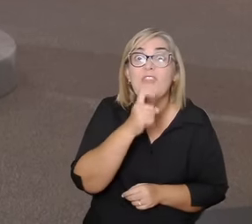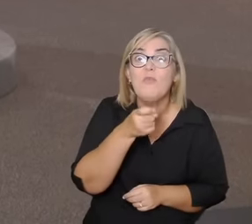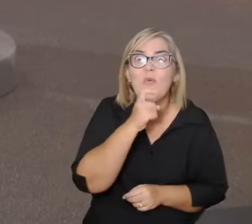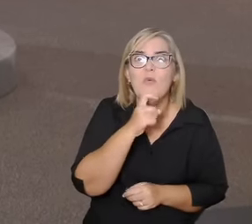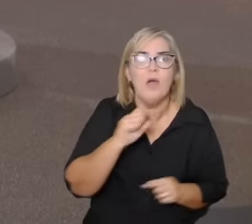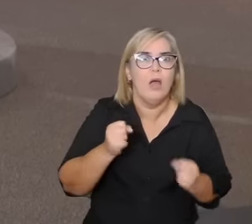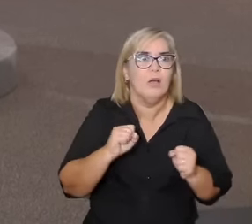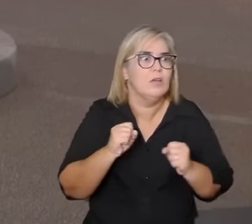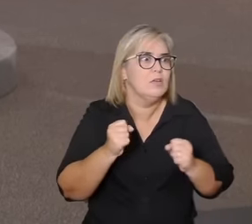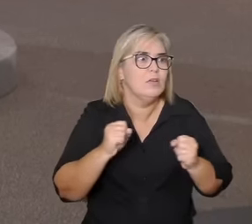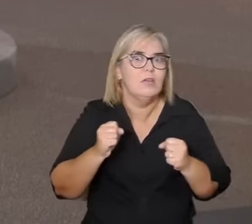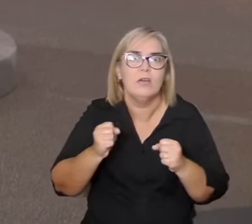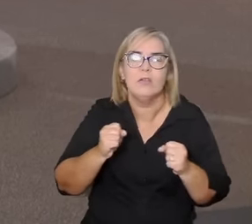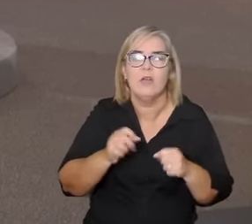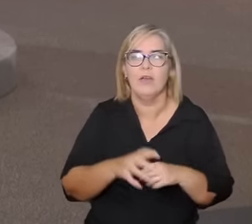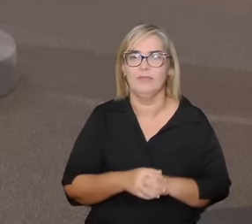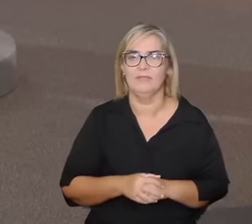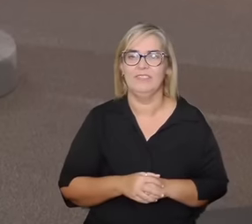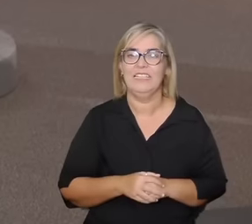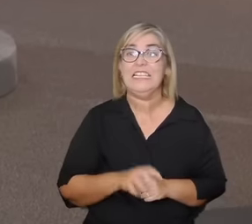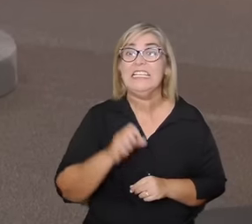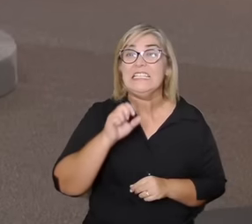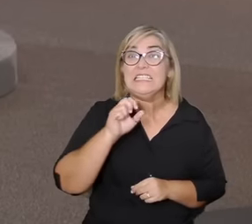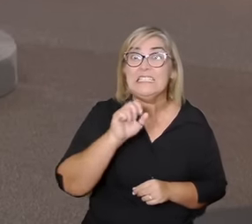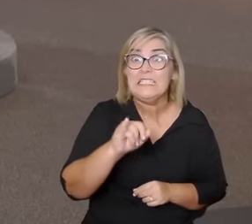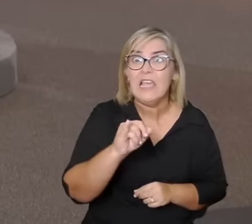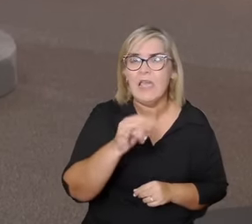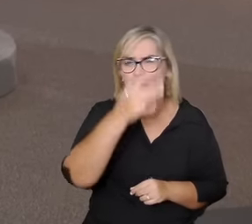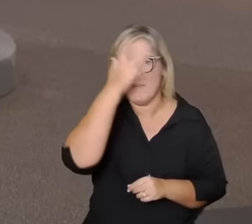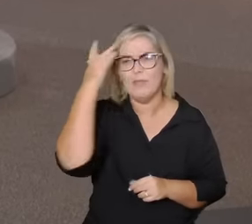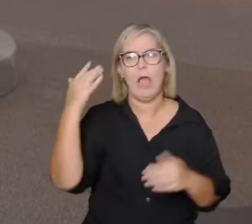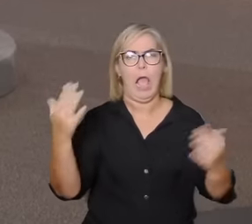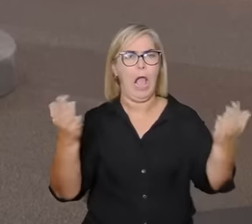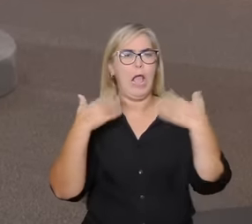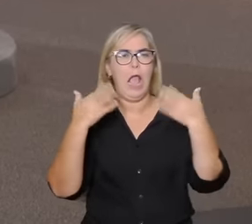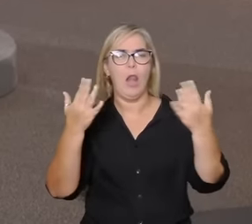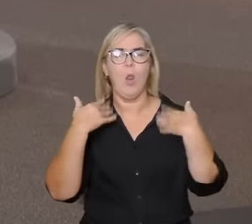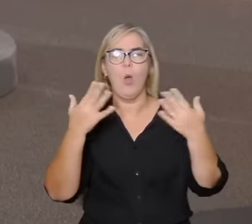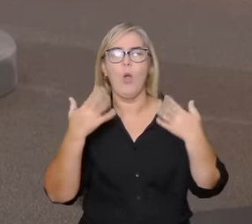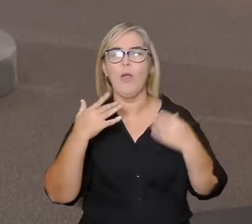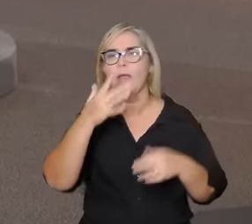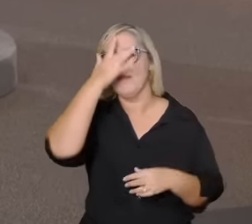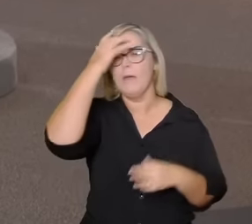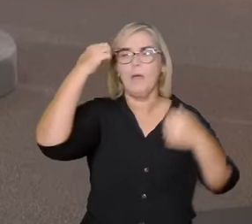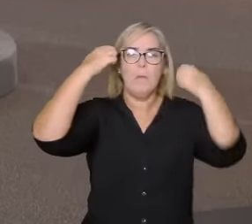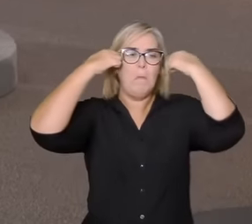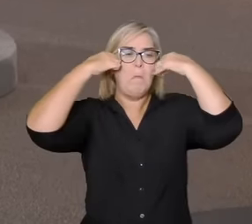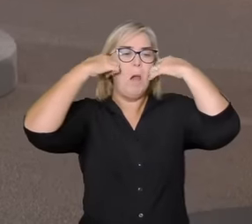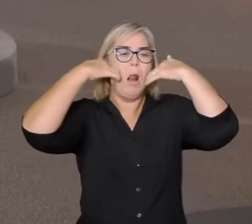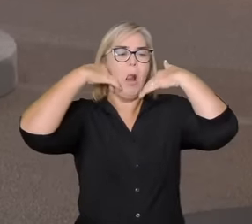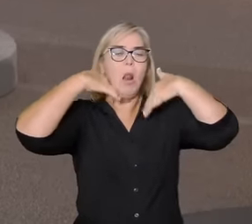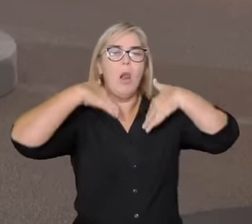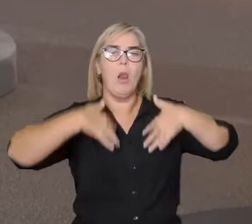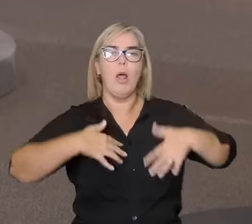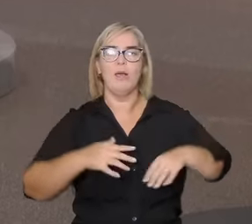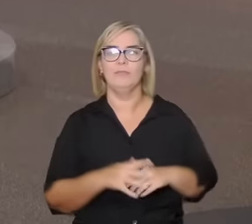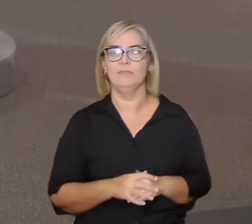o corpo espele água a urina para poder diminuir a pressão o corpo vai tentando se equilibrar